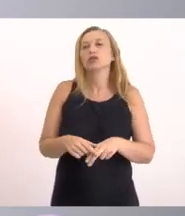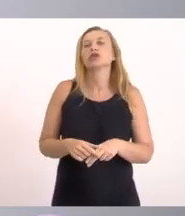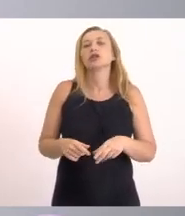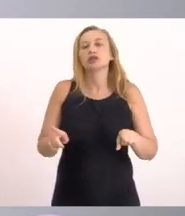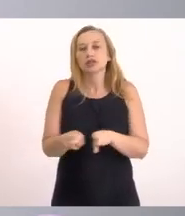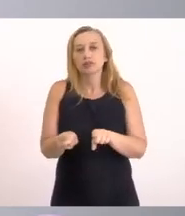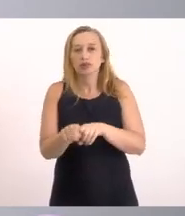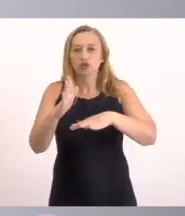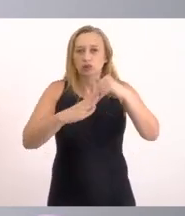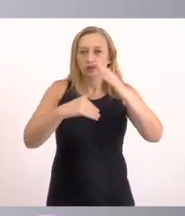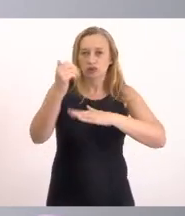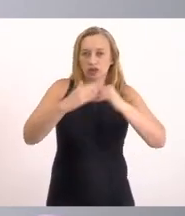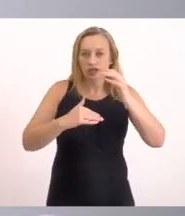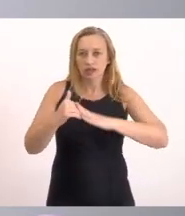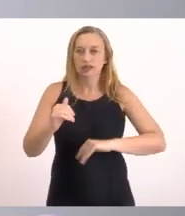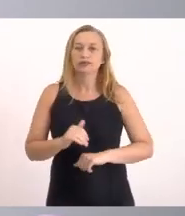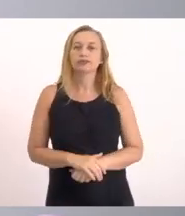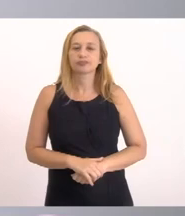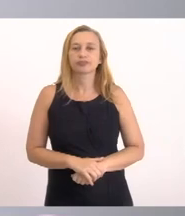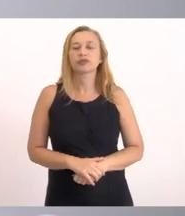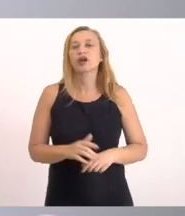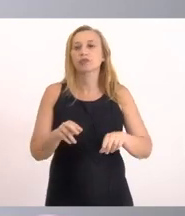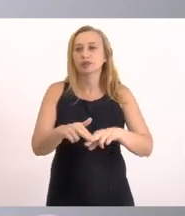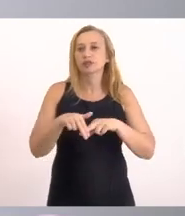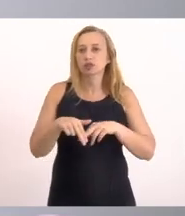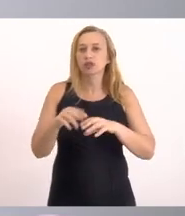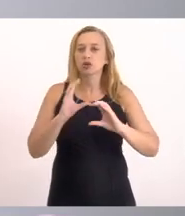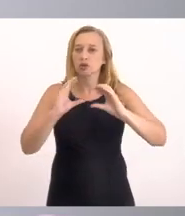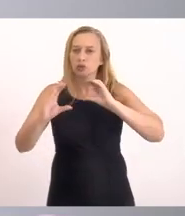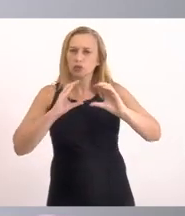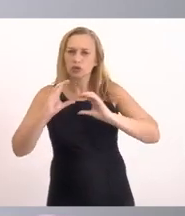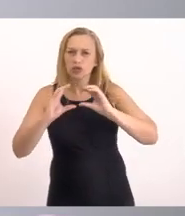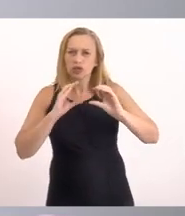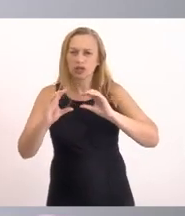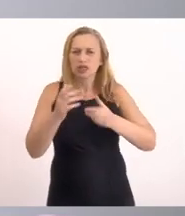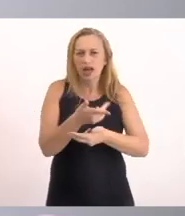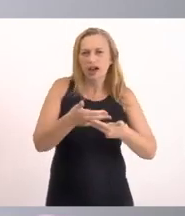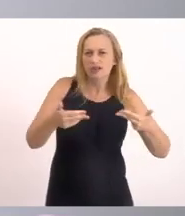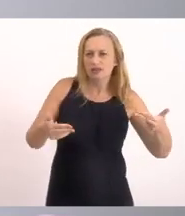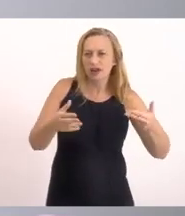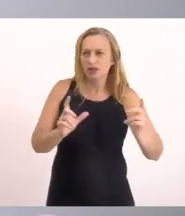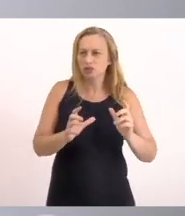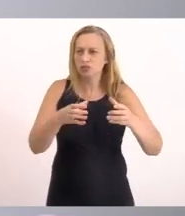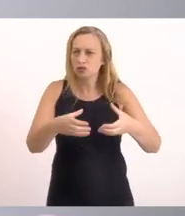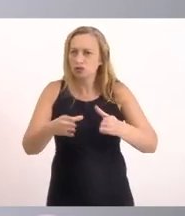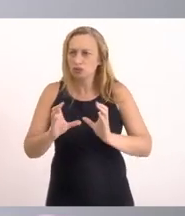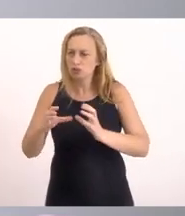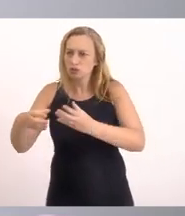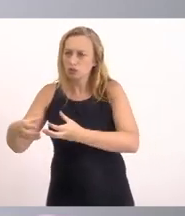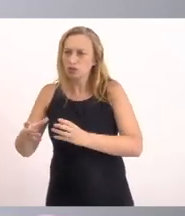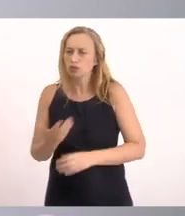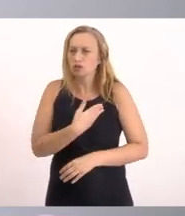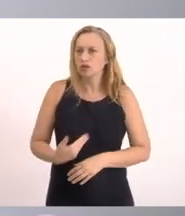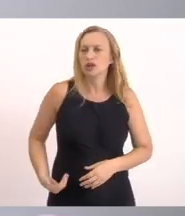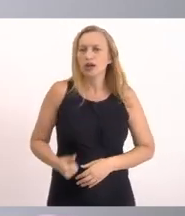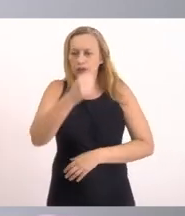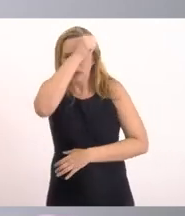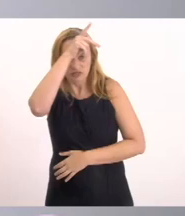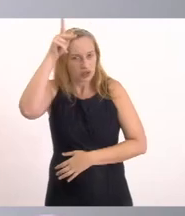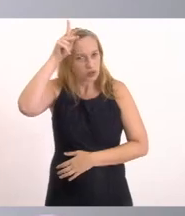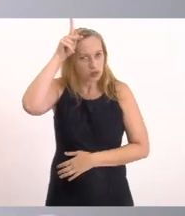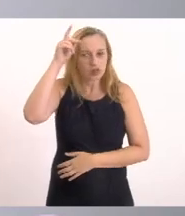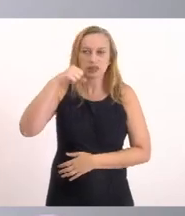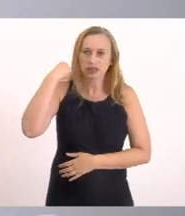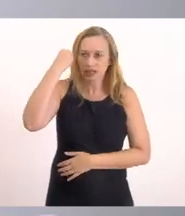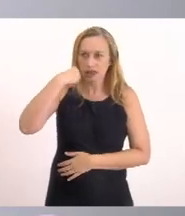profissionais Que ali Com isso Comunicamos A várias Entidades Governamentais Como a Prefeitura De Saquarema